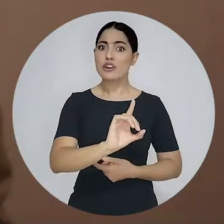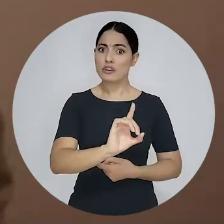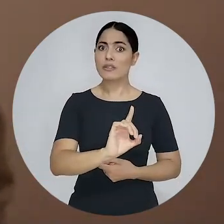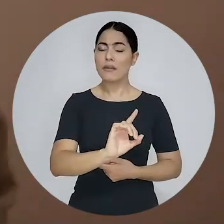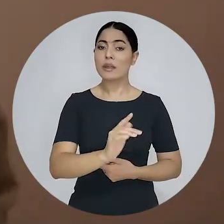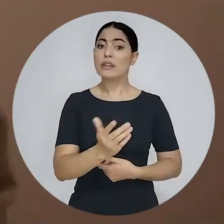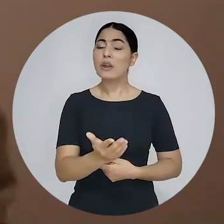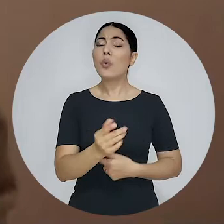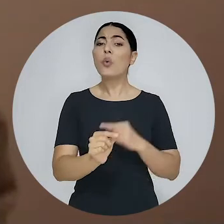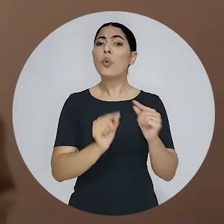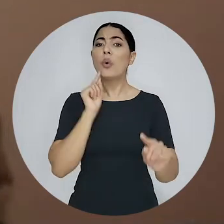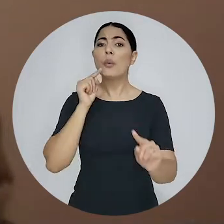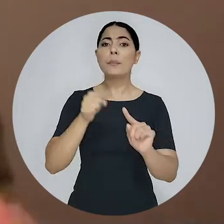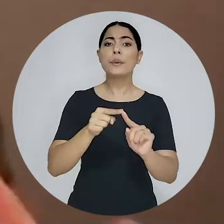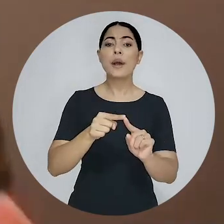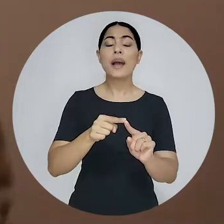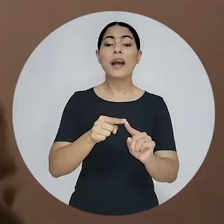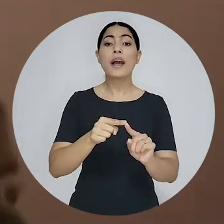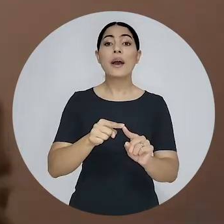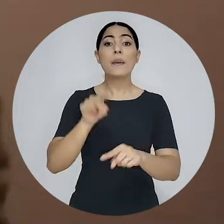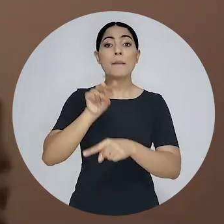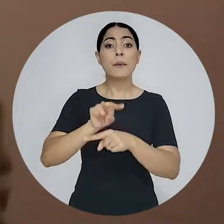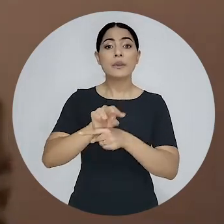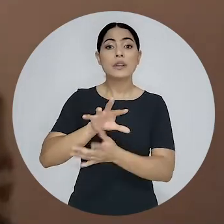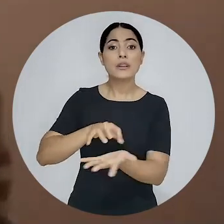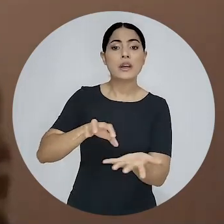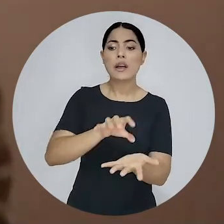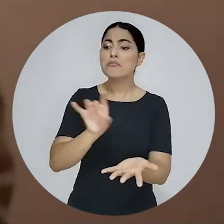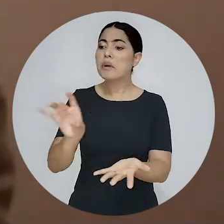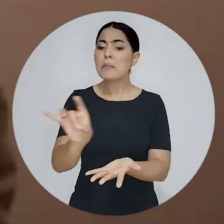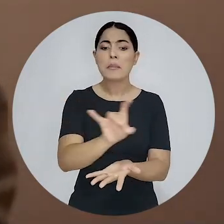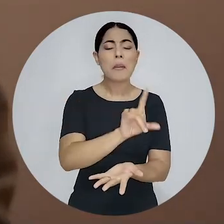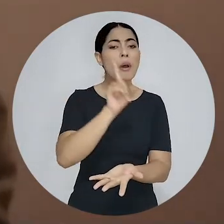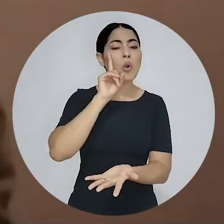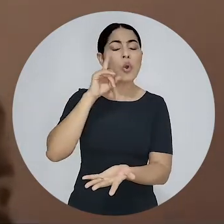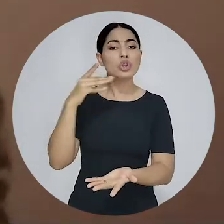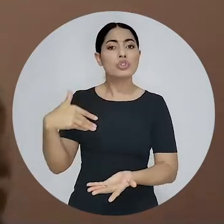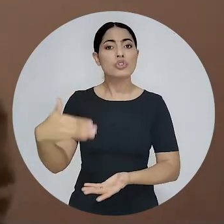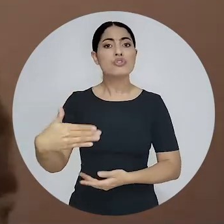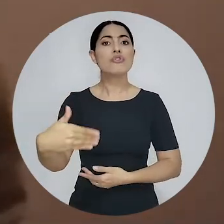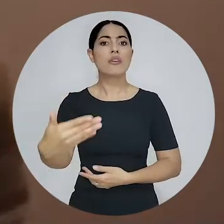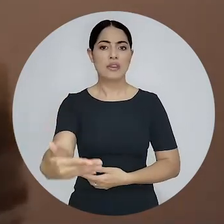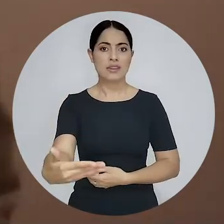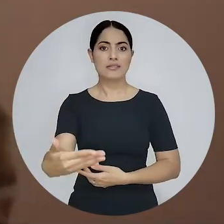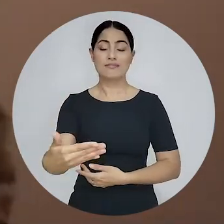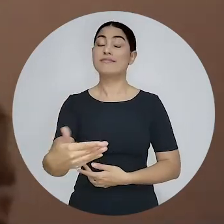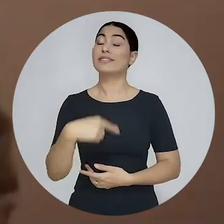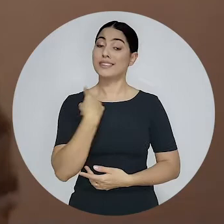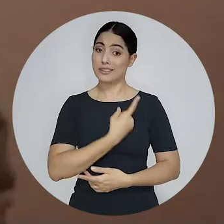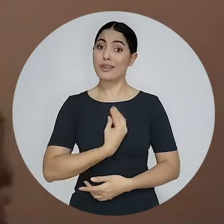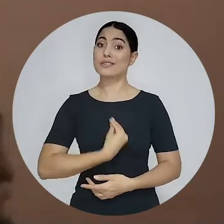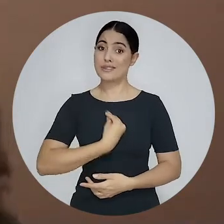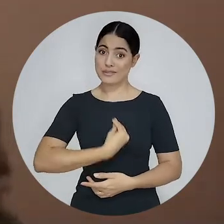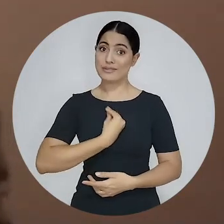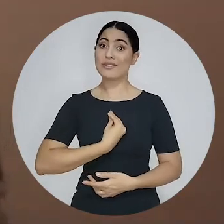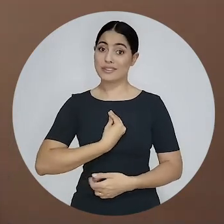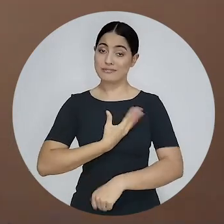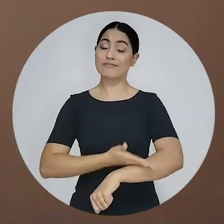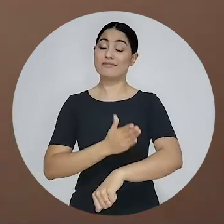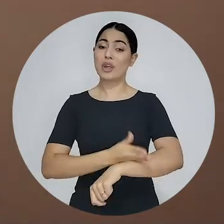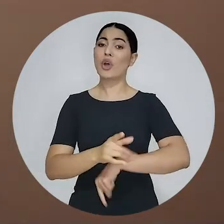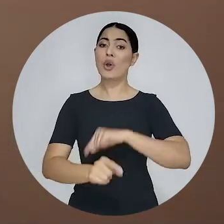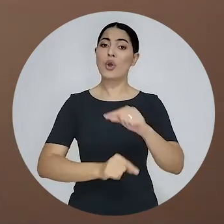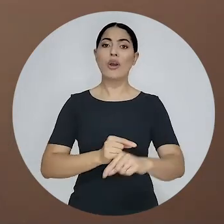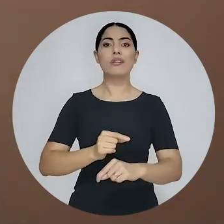para demonstrar realmente que a proteção de dados está imbricada no cotidiano e cada vez mais com maior impacto na